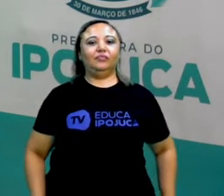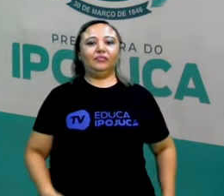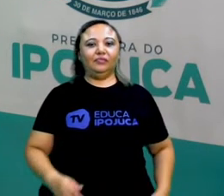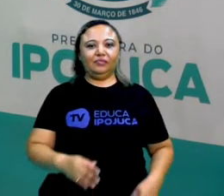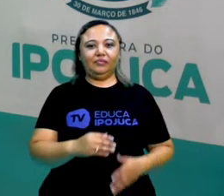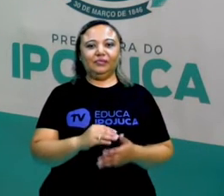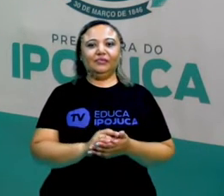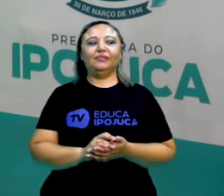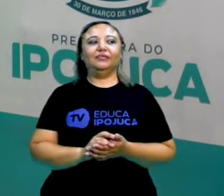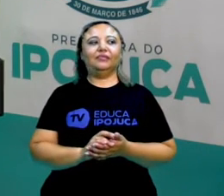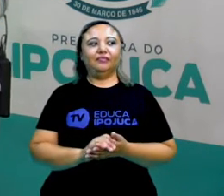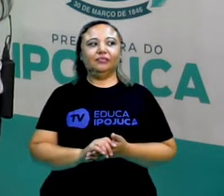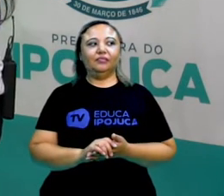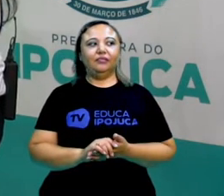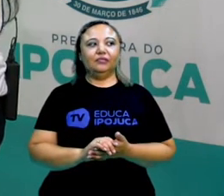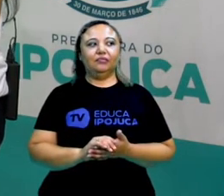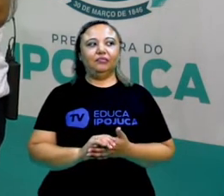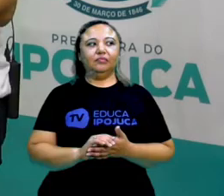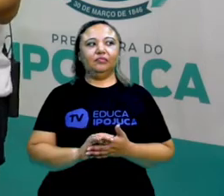entrando escondido ali.